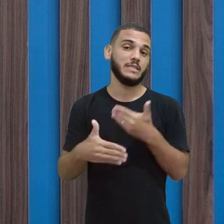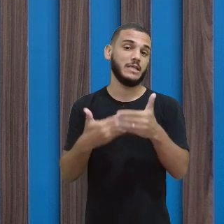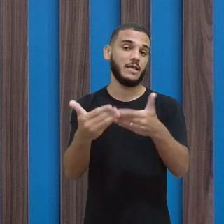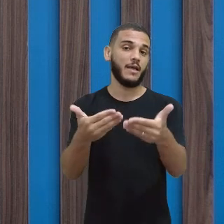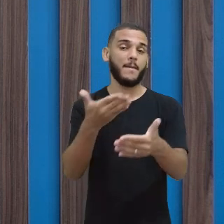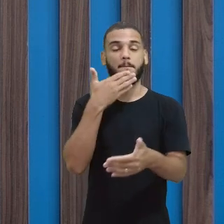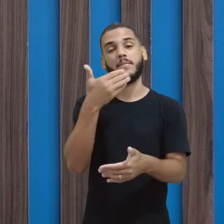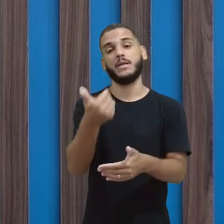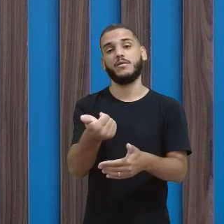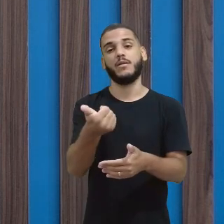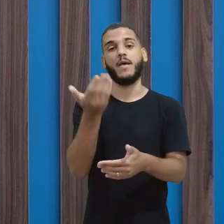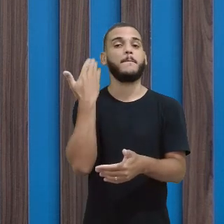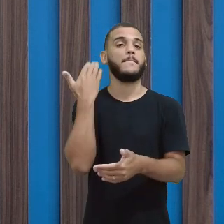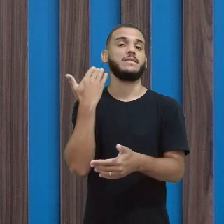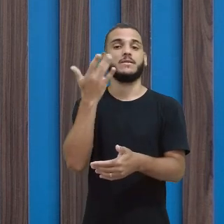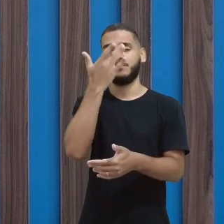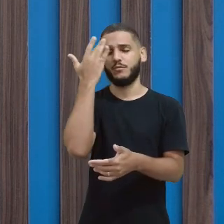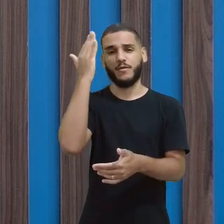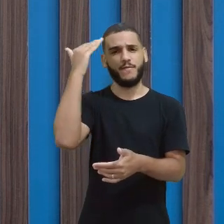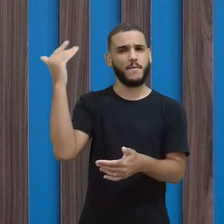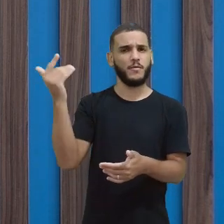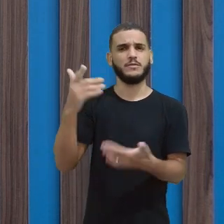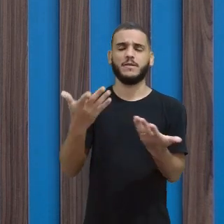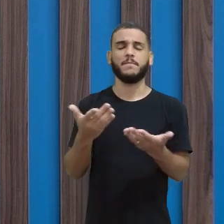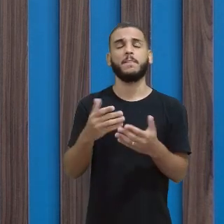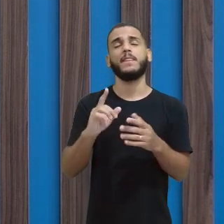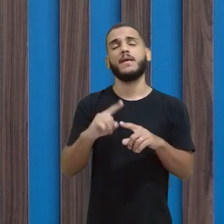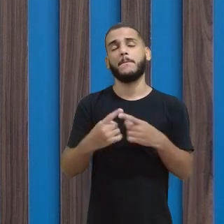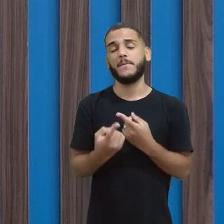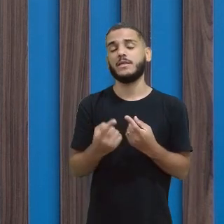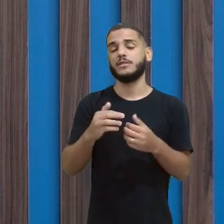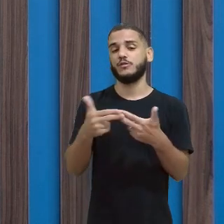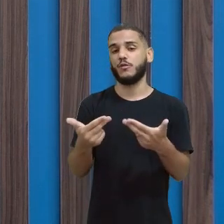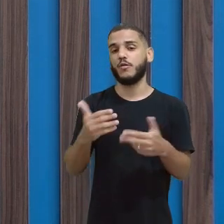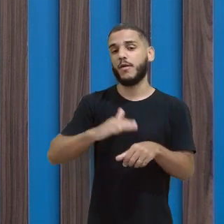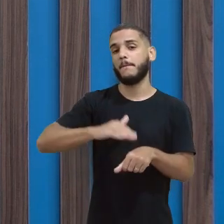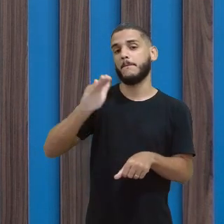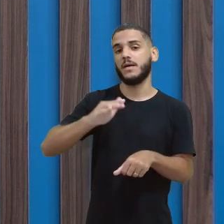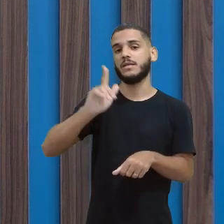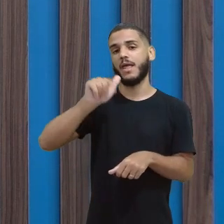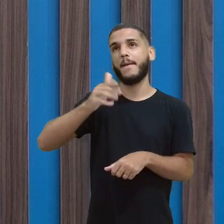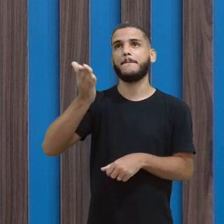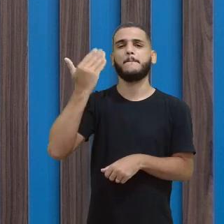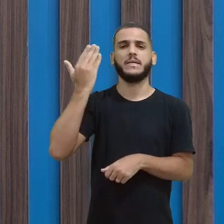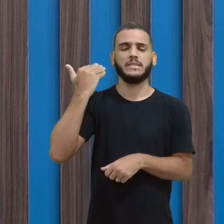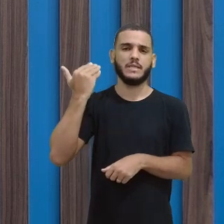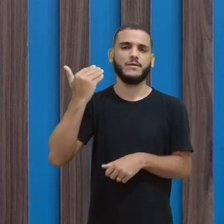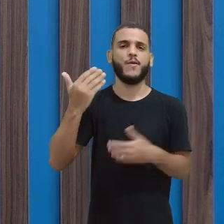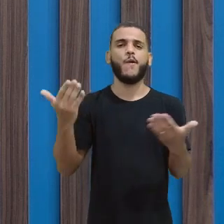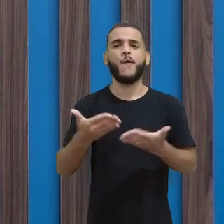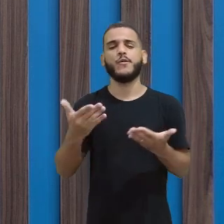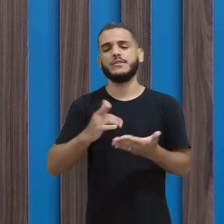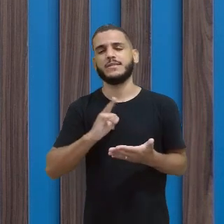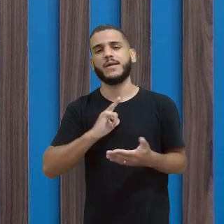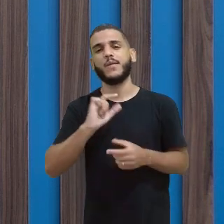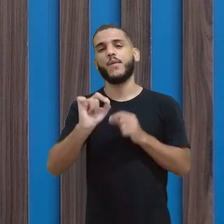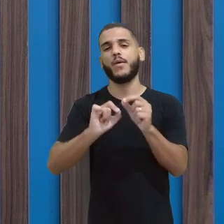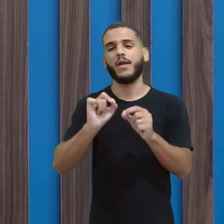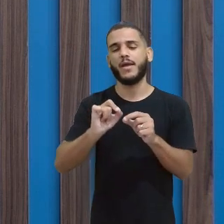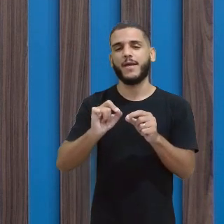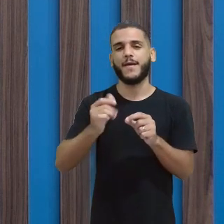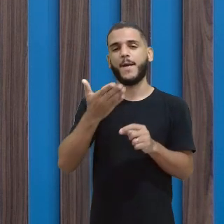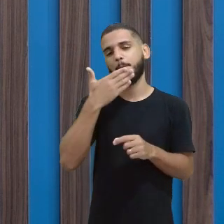Hoje ainda existe, mas a gente vê que as grandes descobertas, as grandes contribuições foram do passado. Hoje só existe o melhoramento.